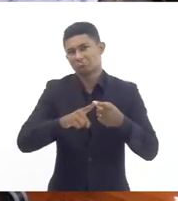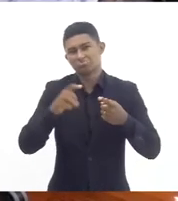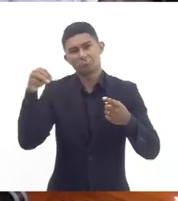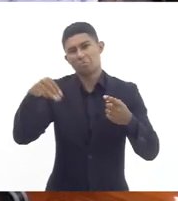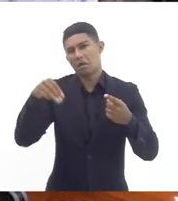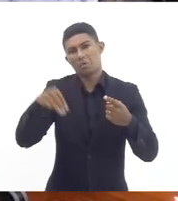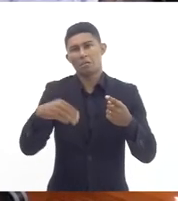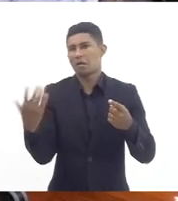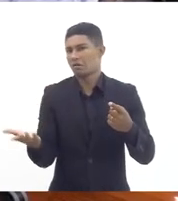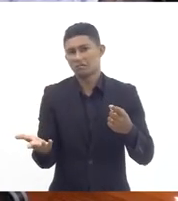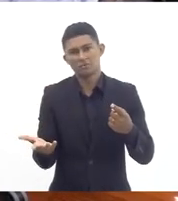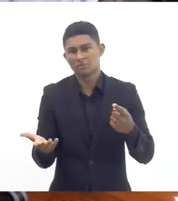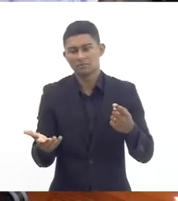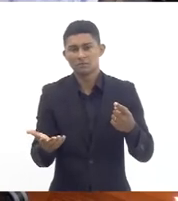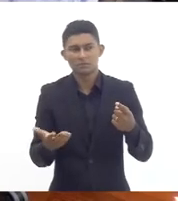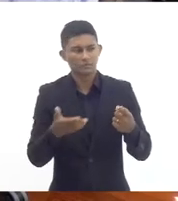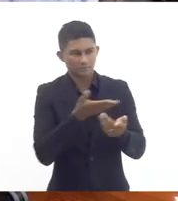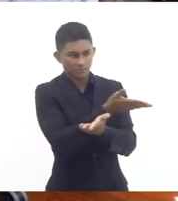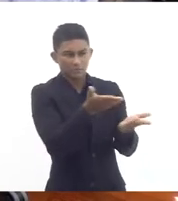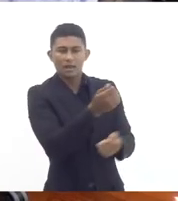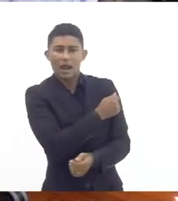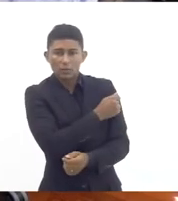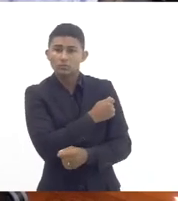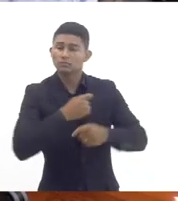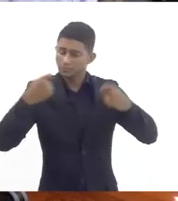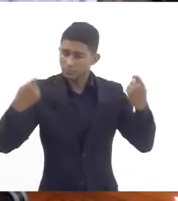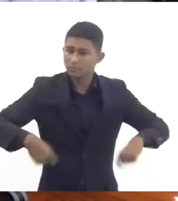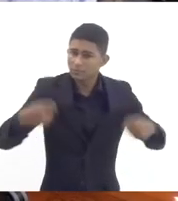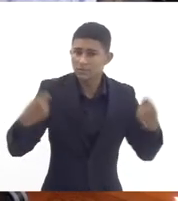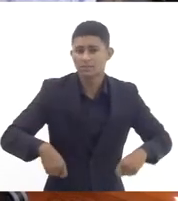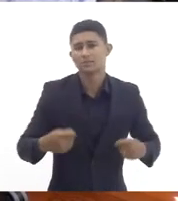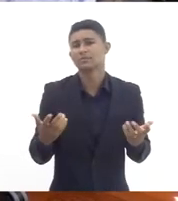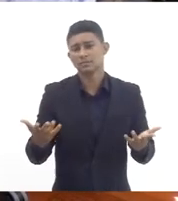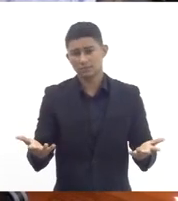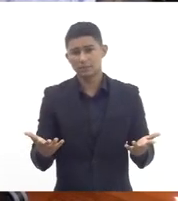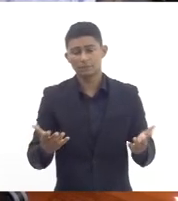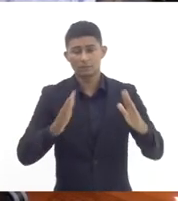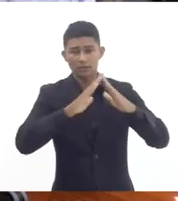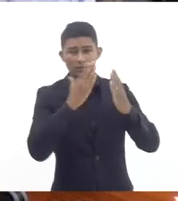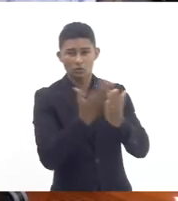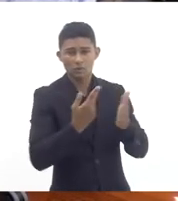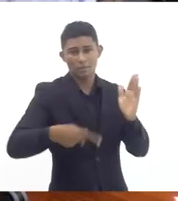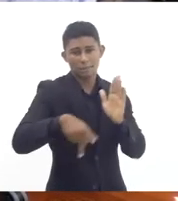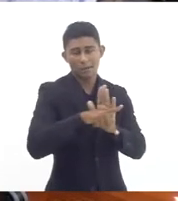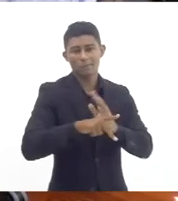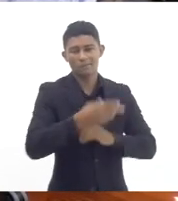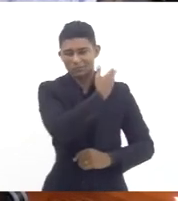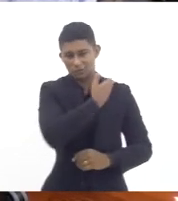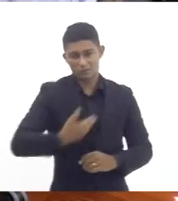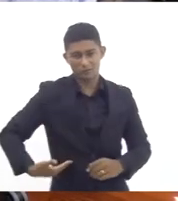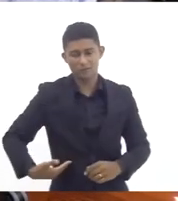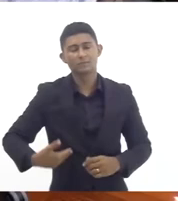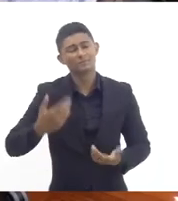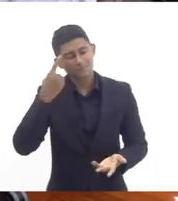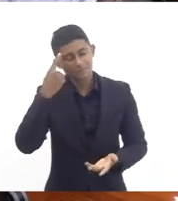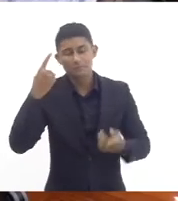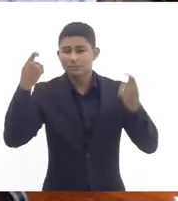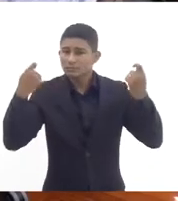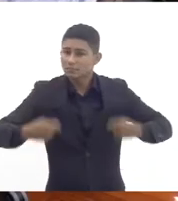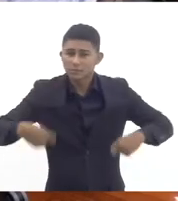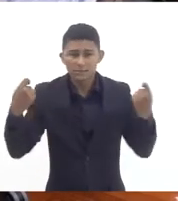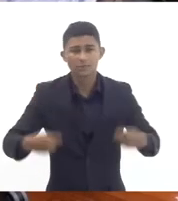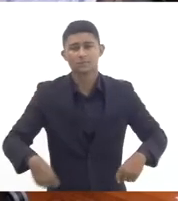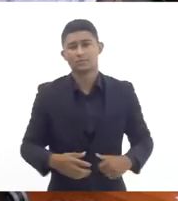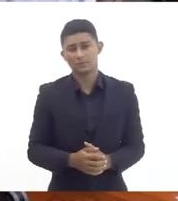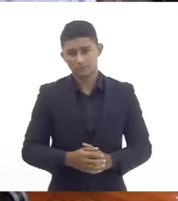exemplo aos estudantes que precisam da escola pública lembrando que a escola pública e